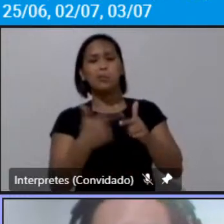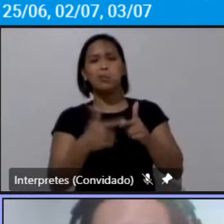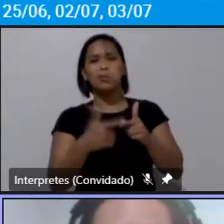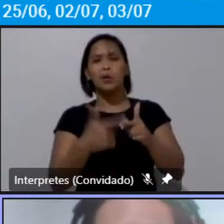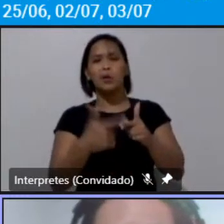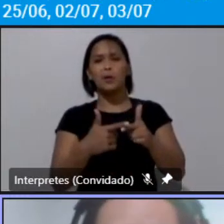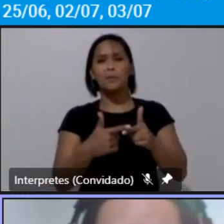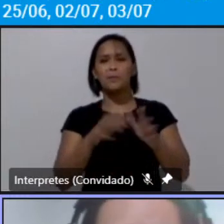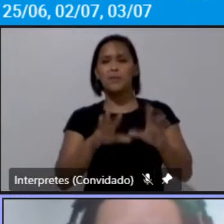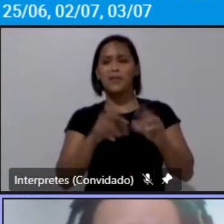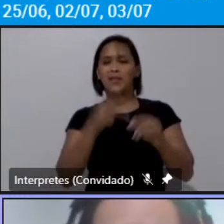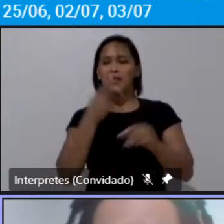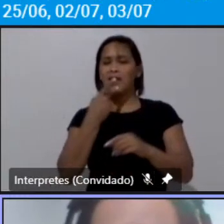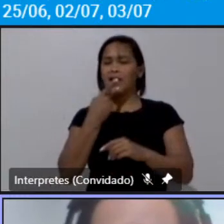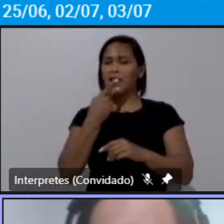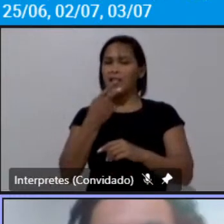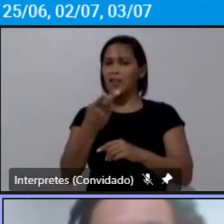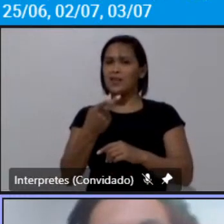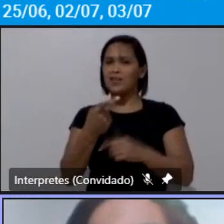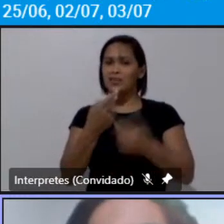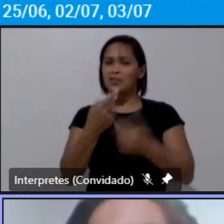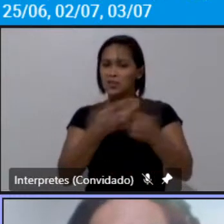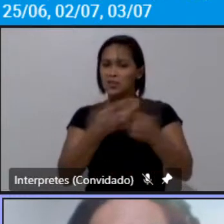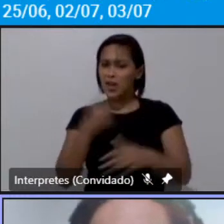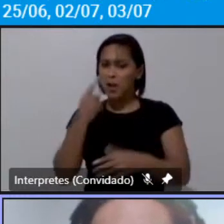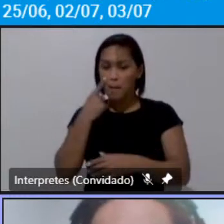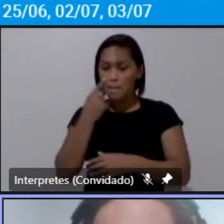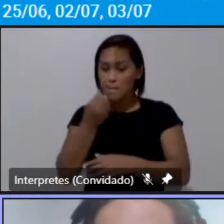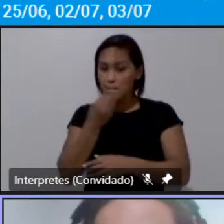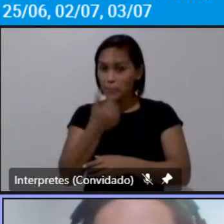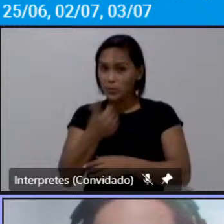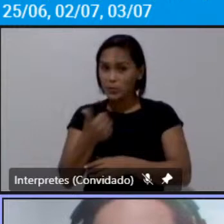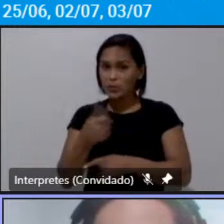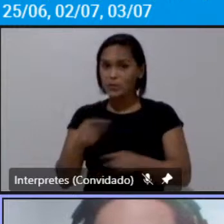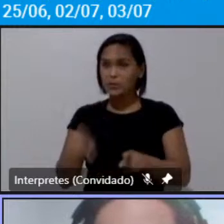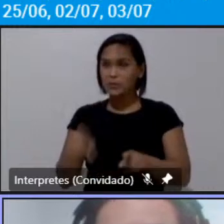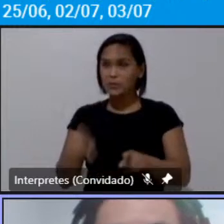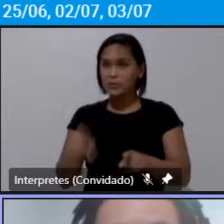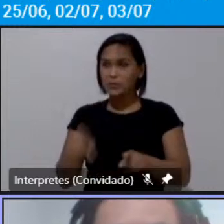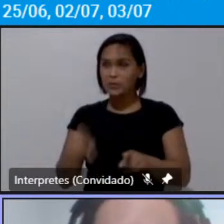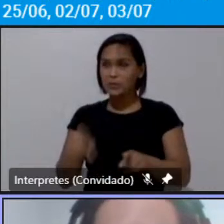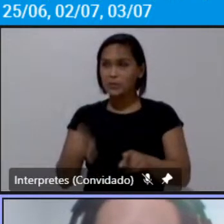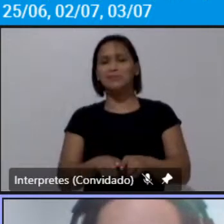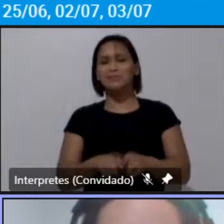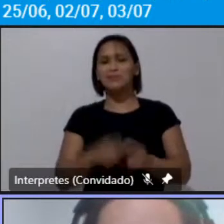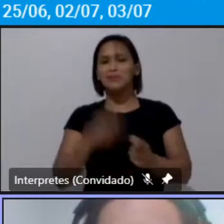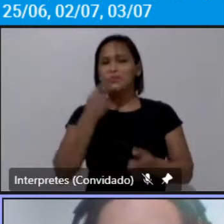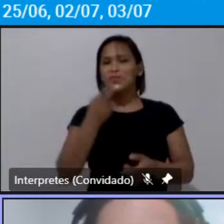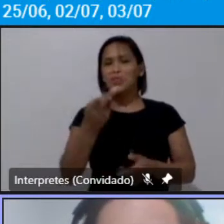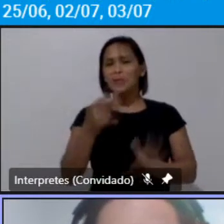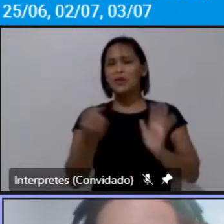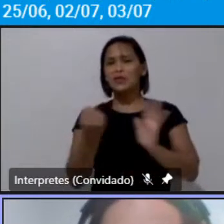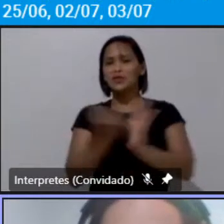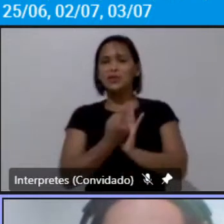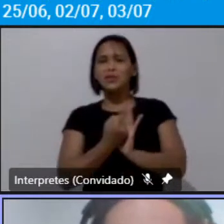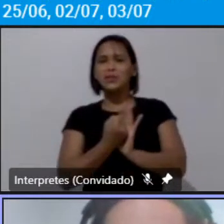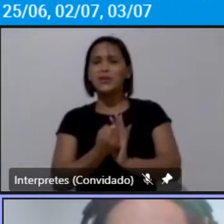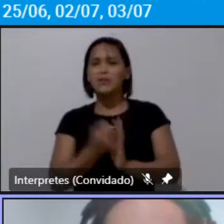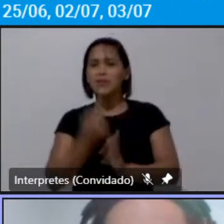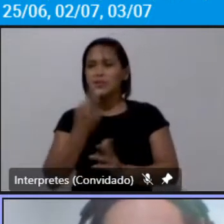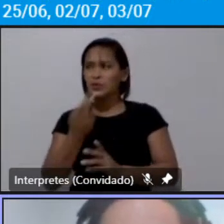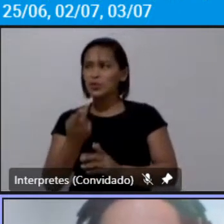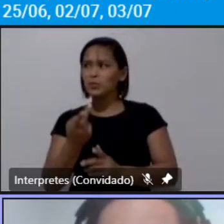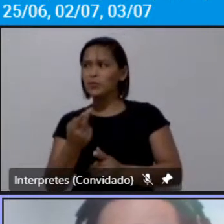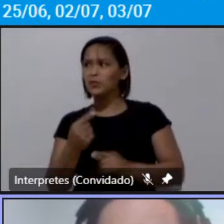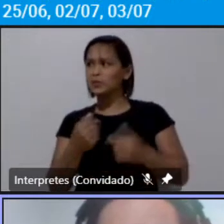dotada de excelentes intenções ela tem ela é muito pouco efetiva né especialmente